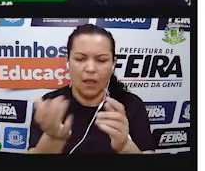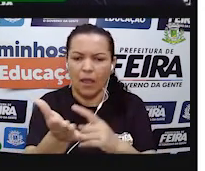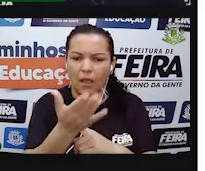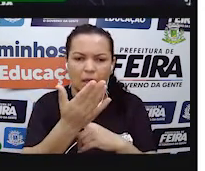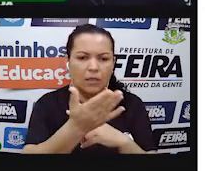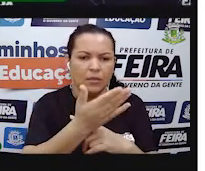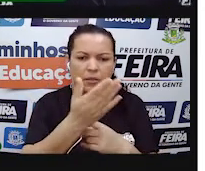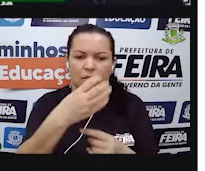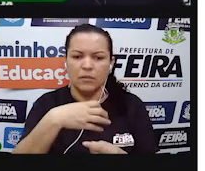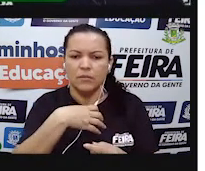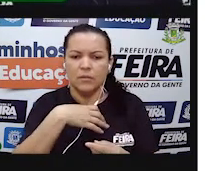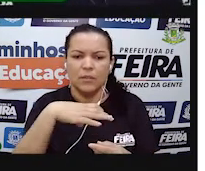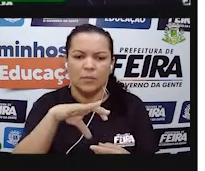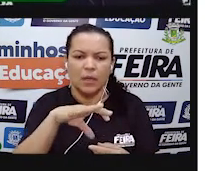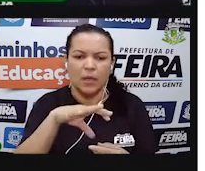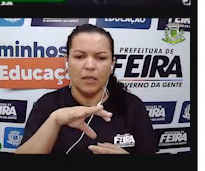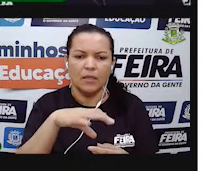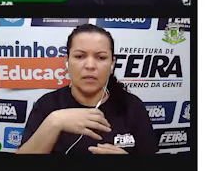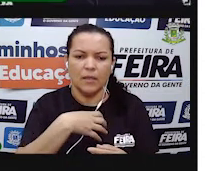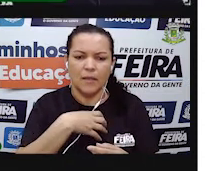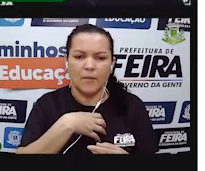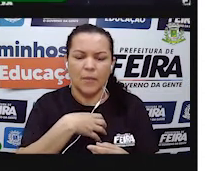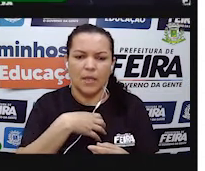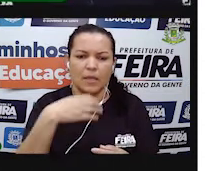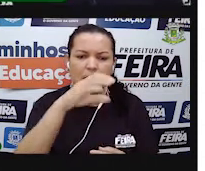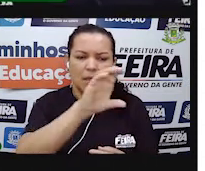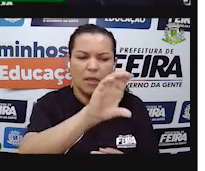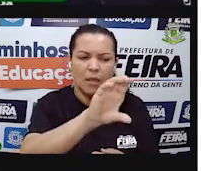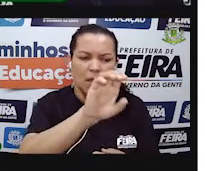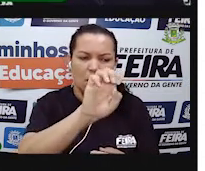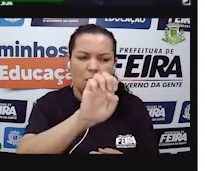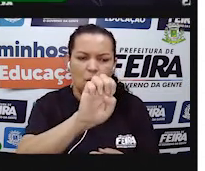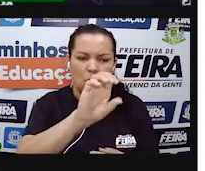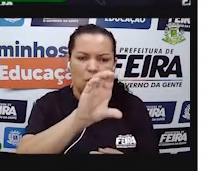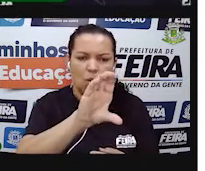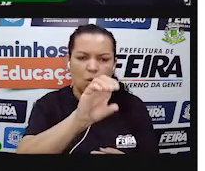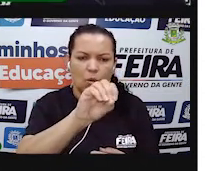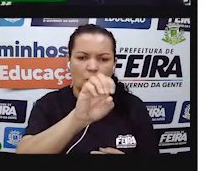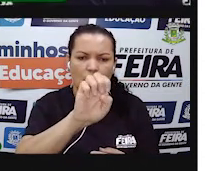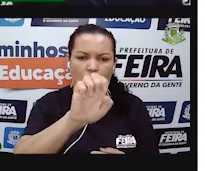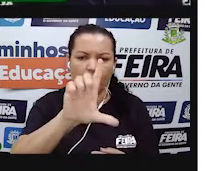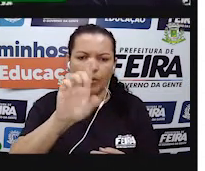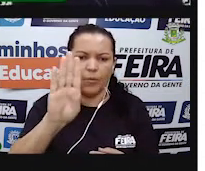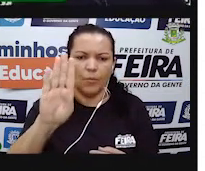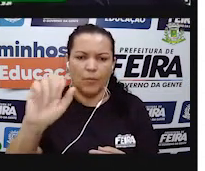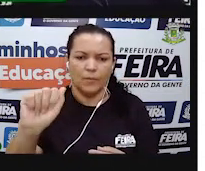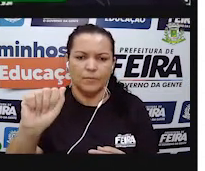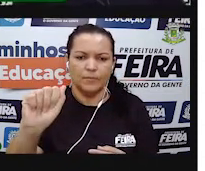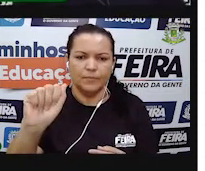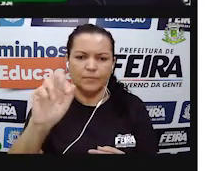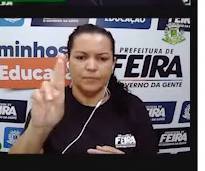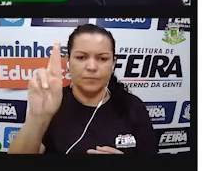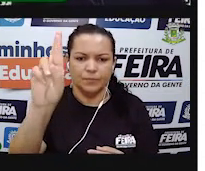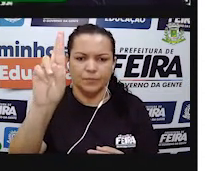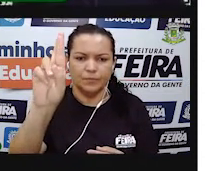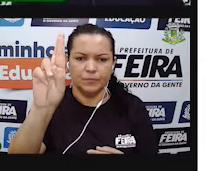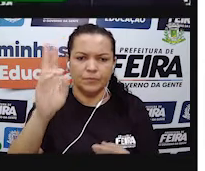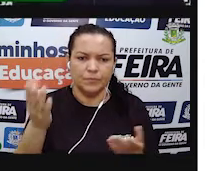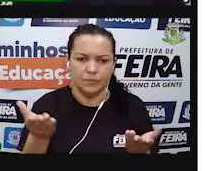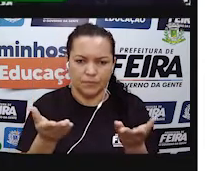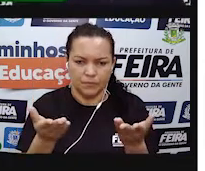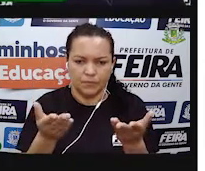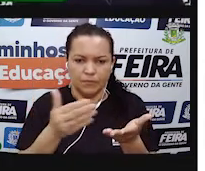nós pagamos por esse serviço aqui na Bahia, é a empresa Coelba quem tem essa